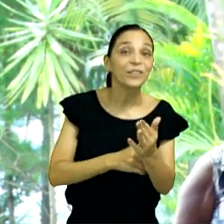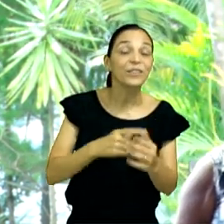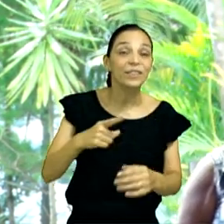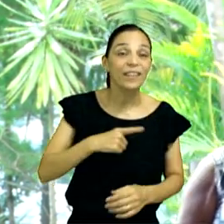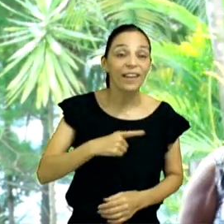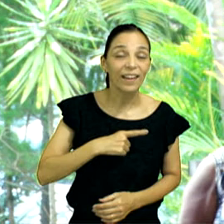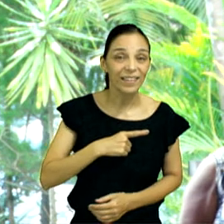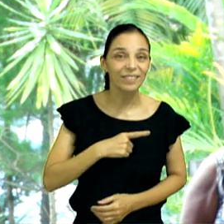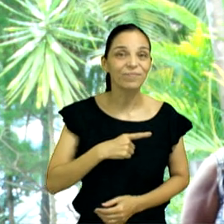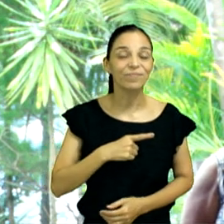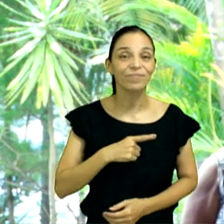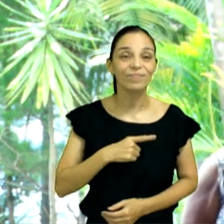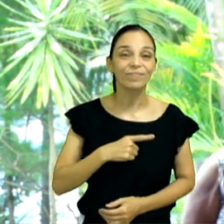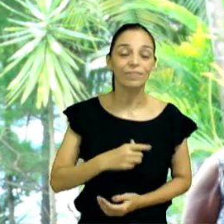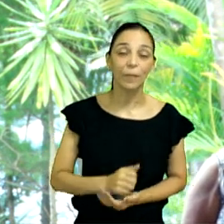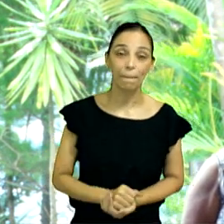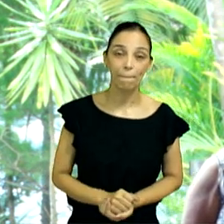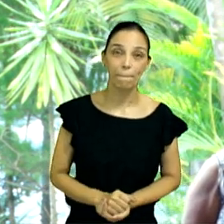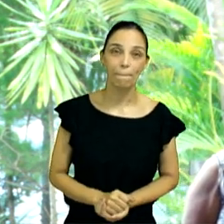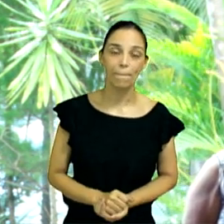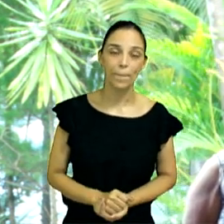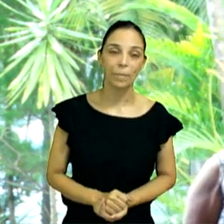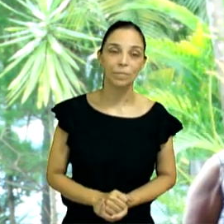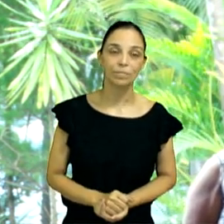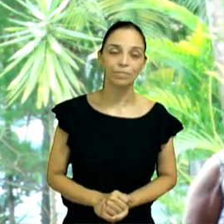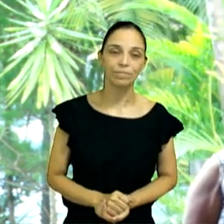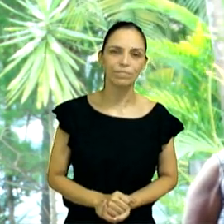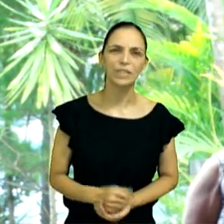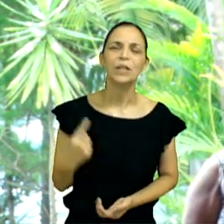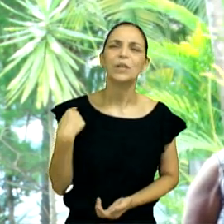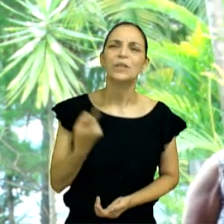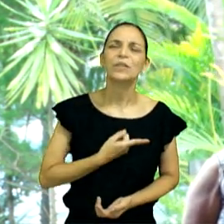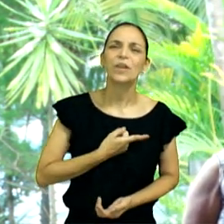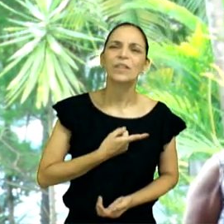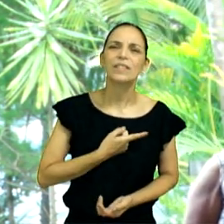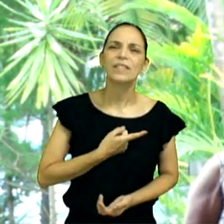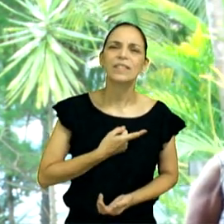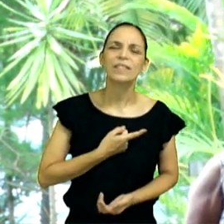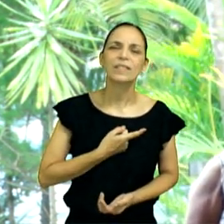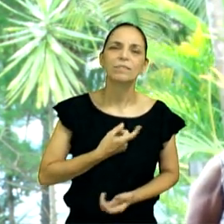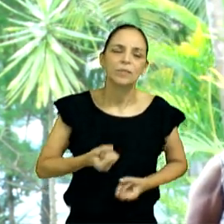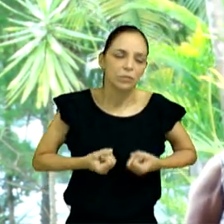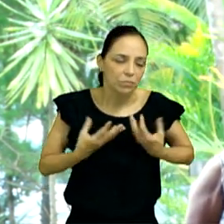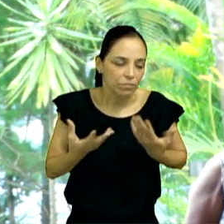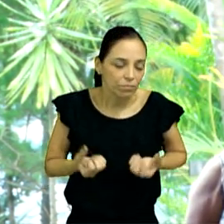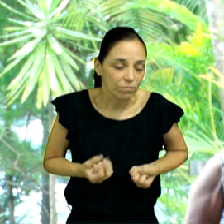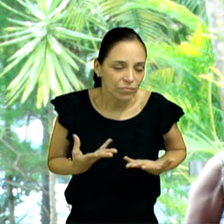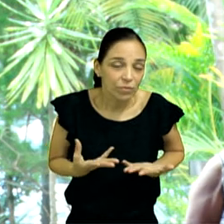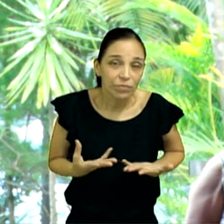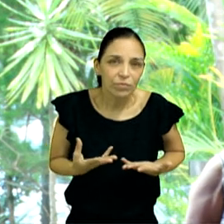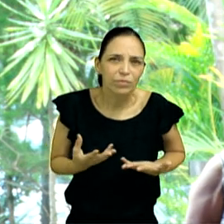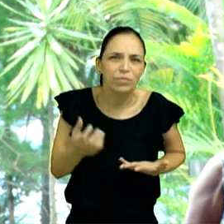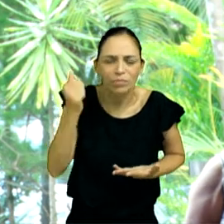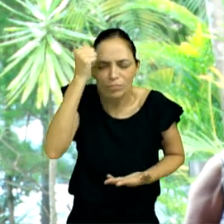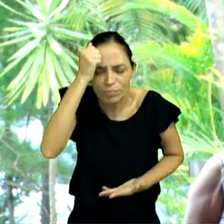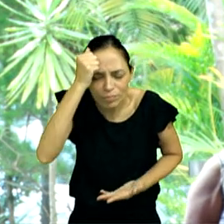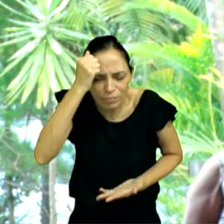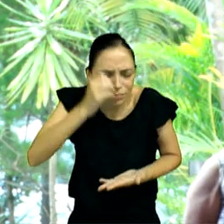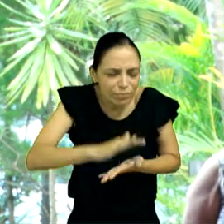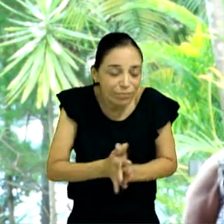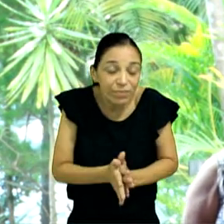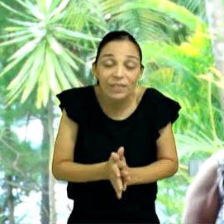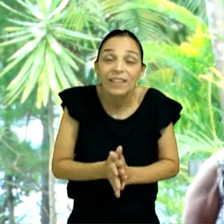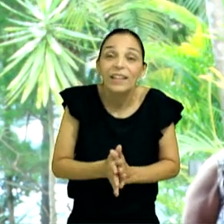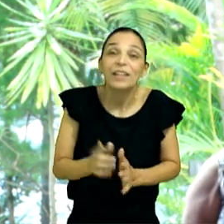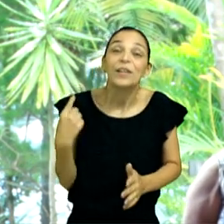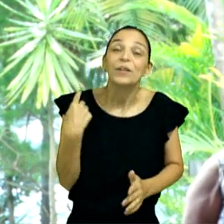no fato de você se depreciar, não é isso não, é reconhecer, quem é o Senhor,